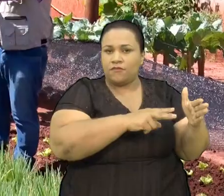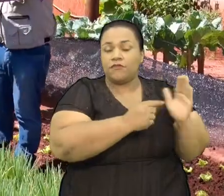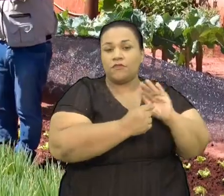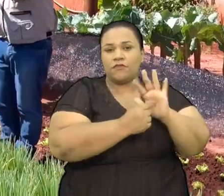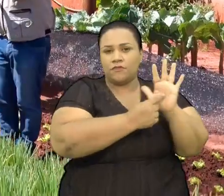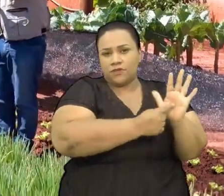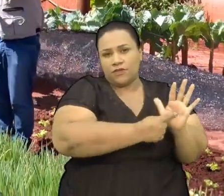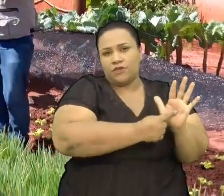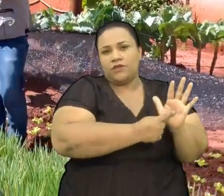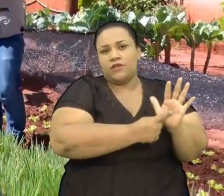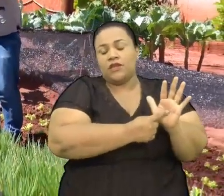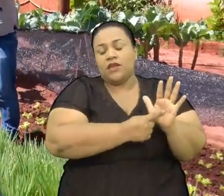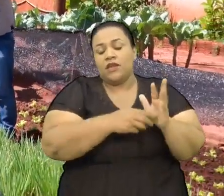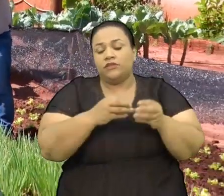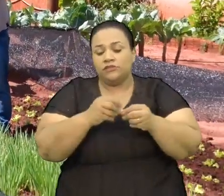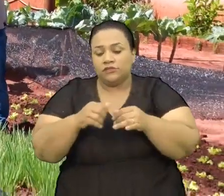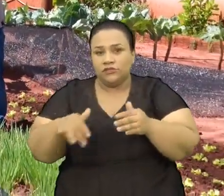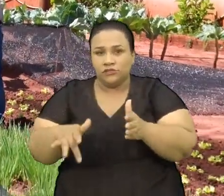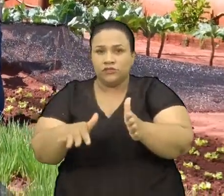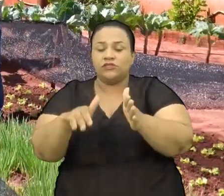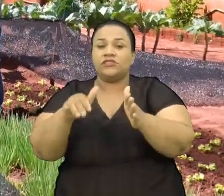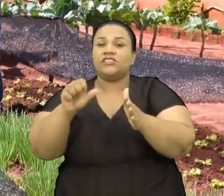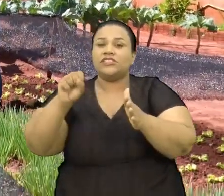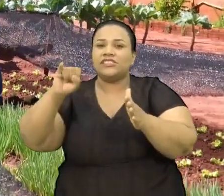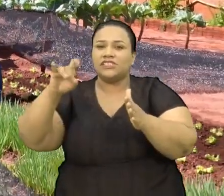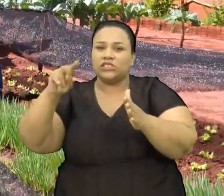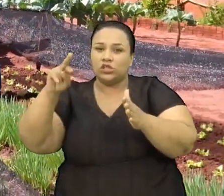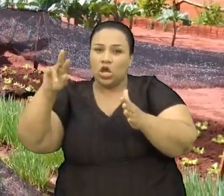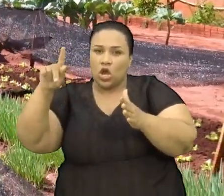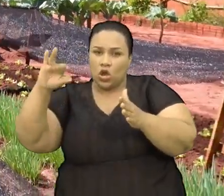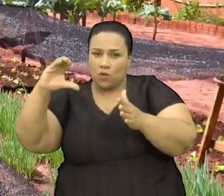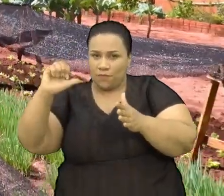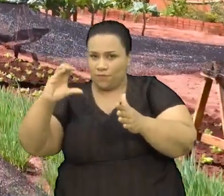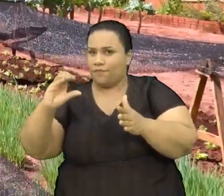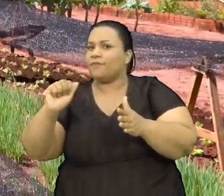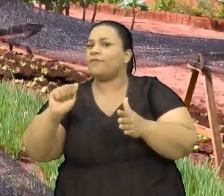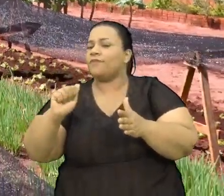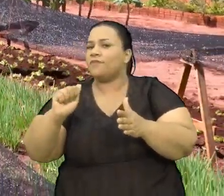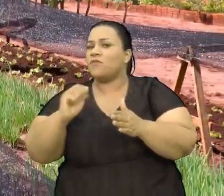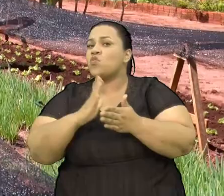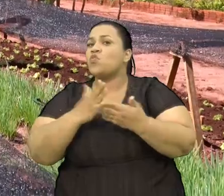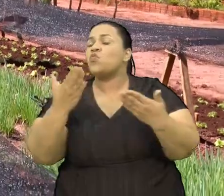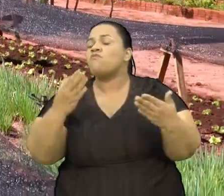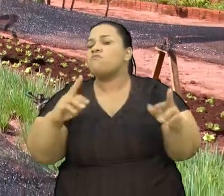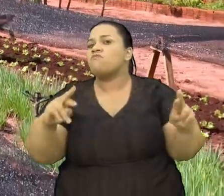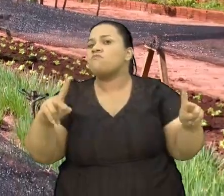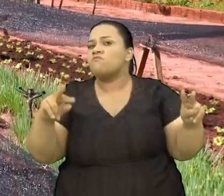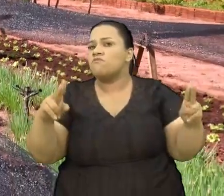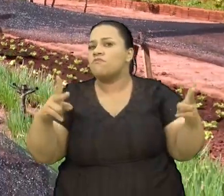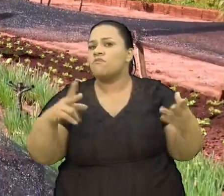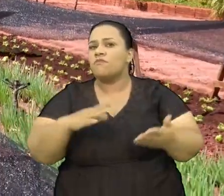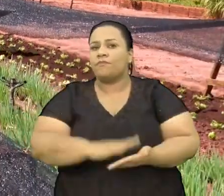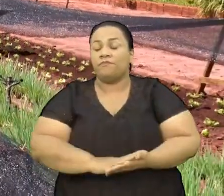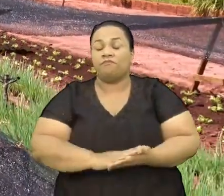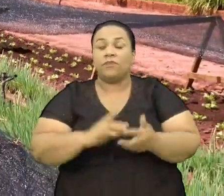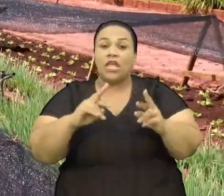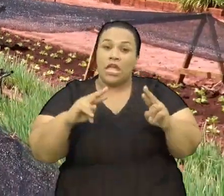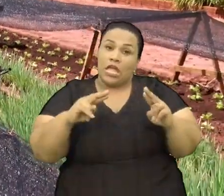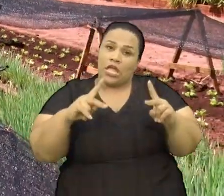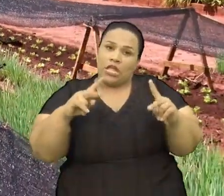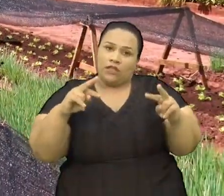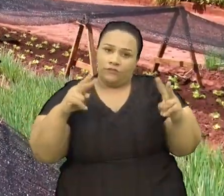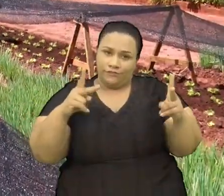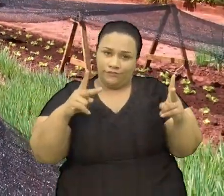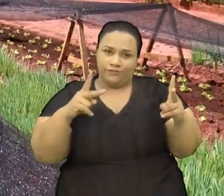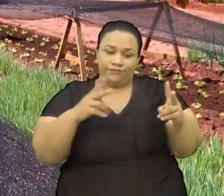agora Para essa horta aqui Que é a horta orgânica E qual é essa diferença? A diferença é